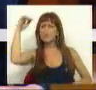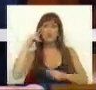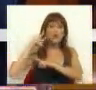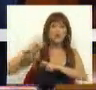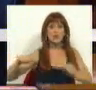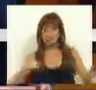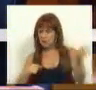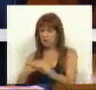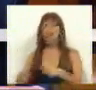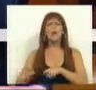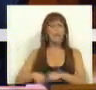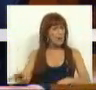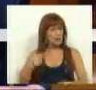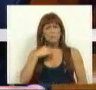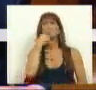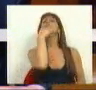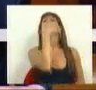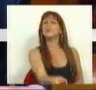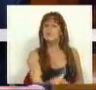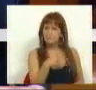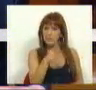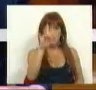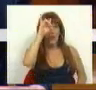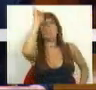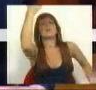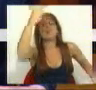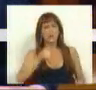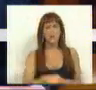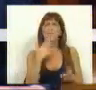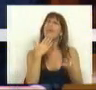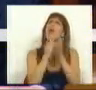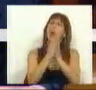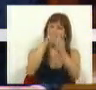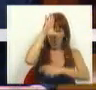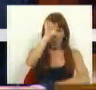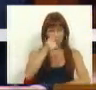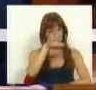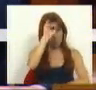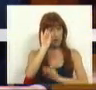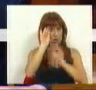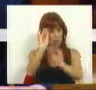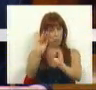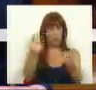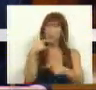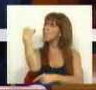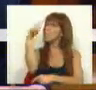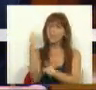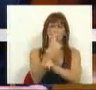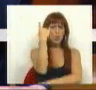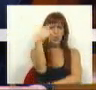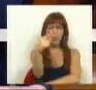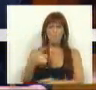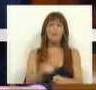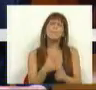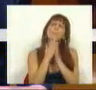investigadores fazem ouvir a sua voz e imagine-se para pedir ao Governo e ao Ministro da Educação uma única coisa.